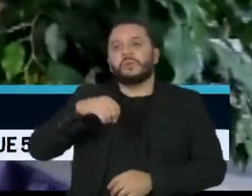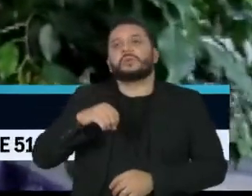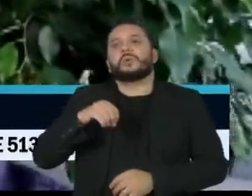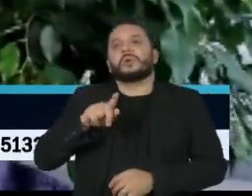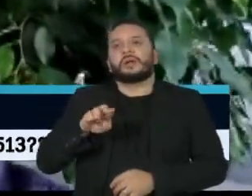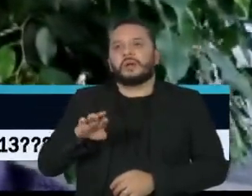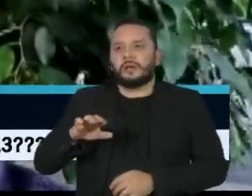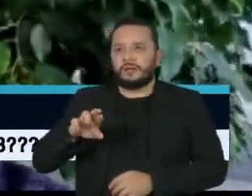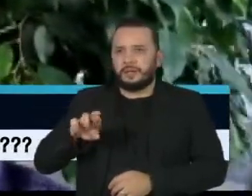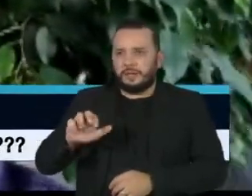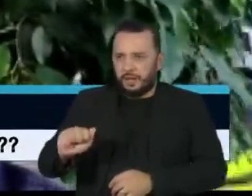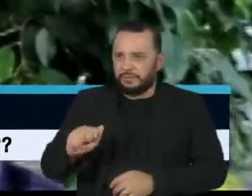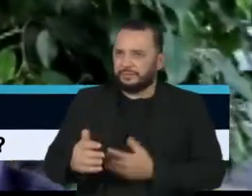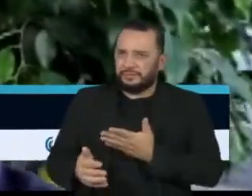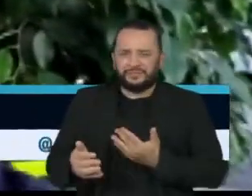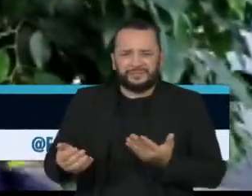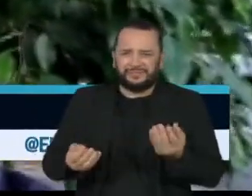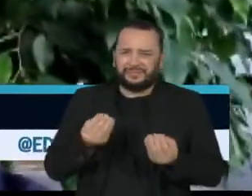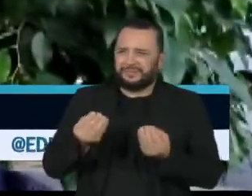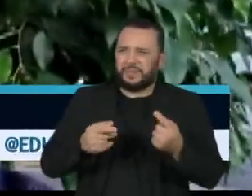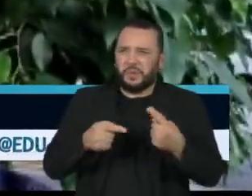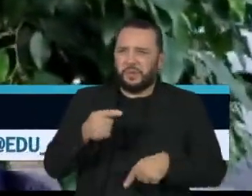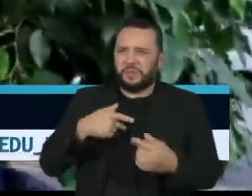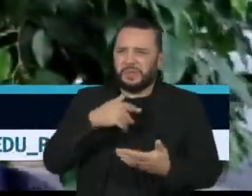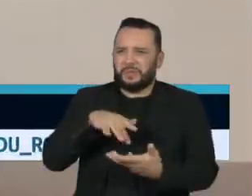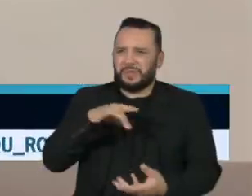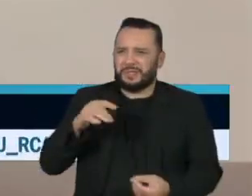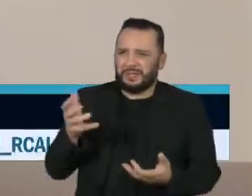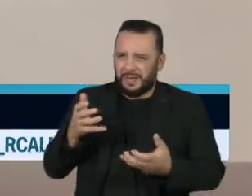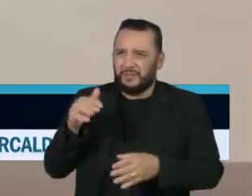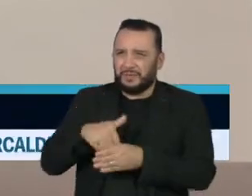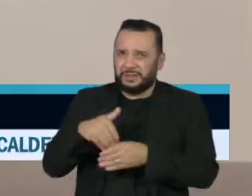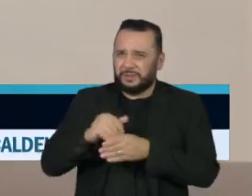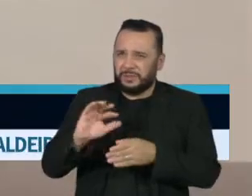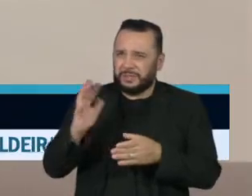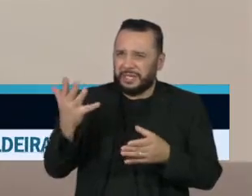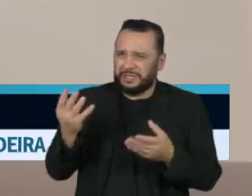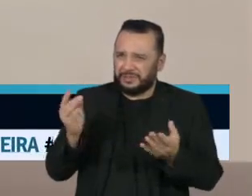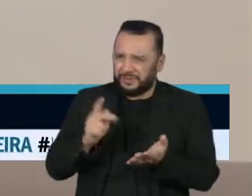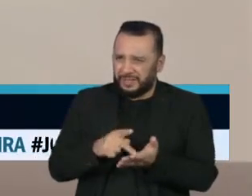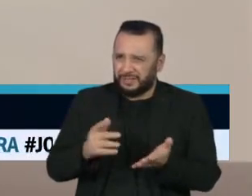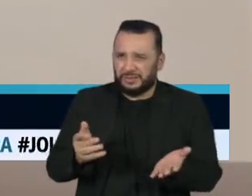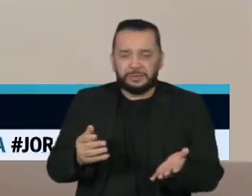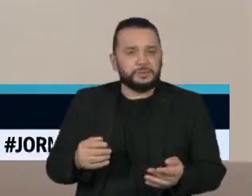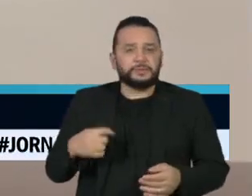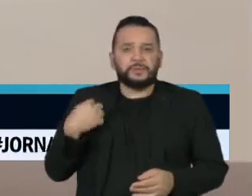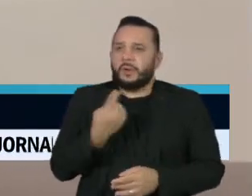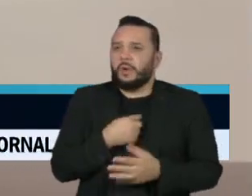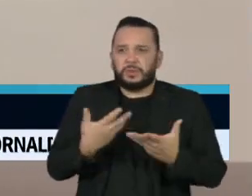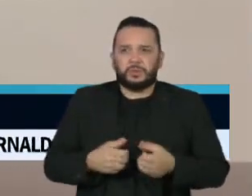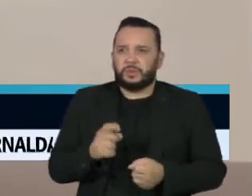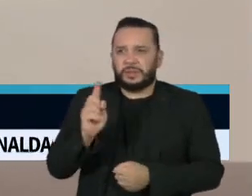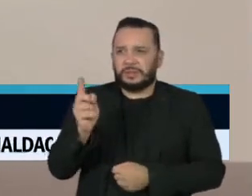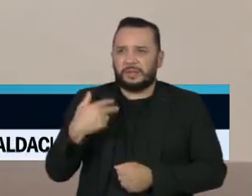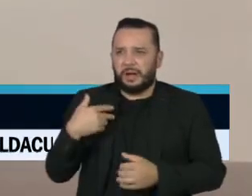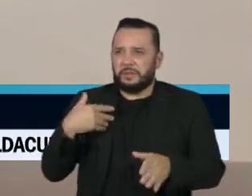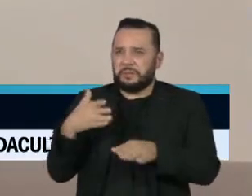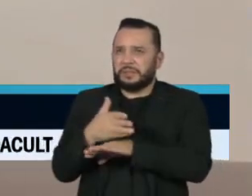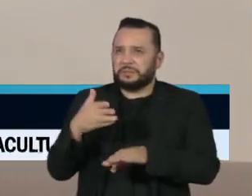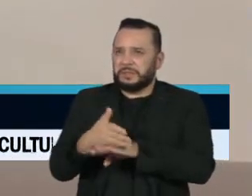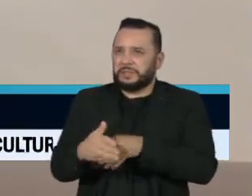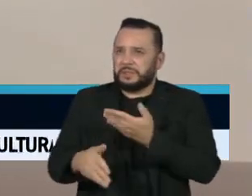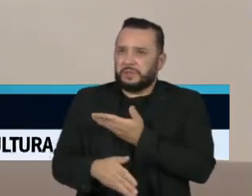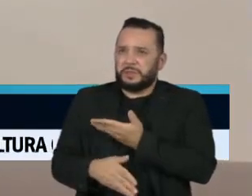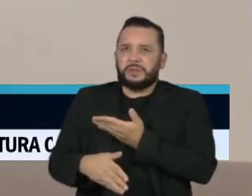democrática. Eu não sei se verdadeiramente eles querem que as eleições ocorram. Nós não podemos permitir que essa participação seja